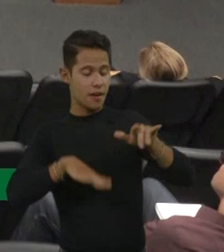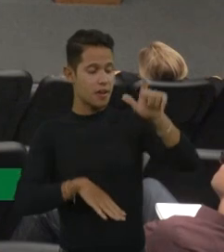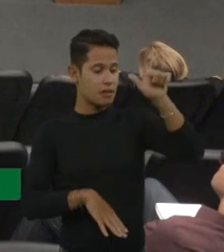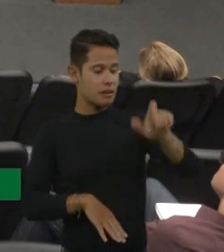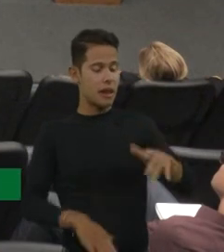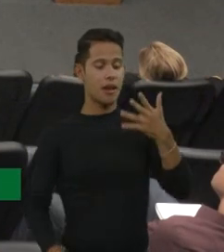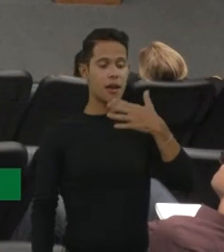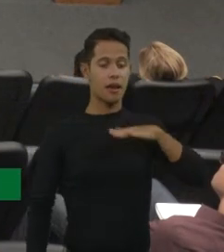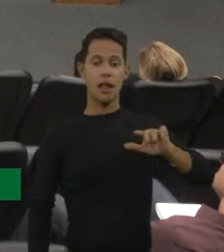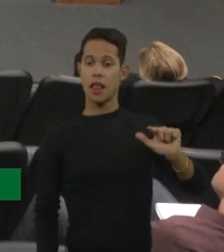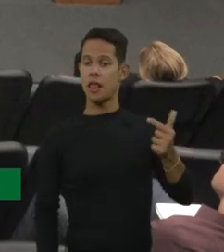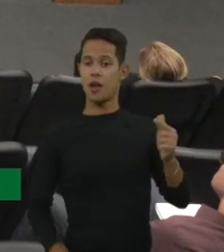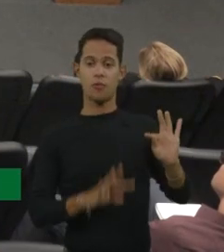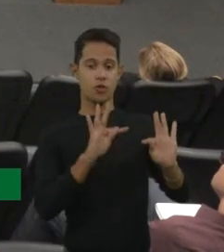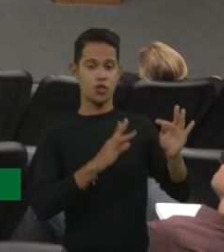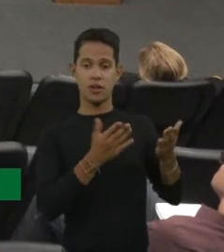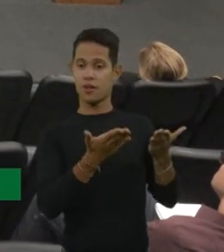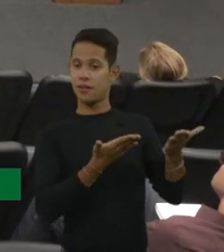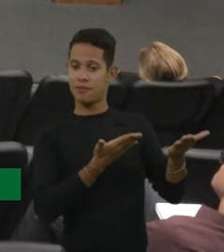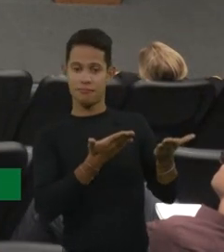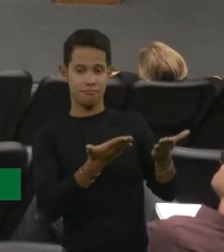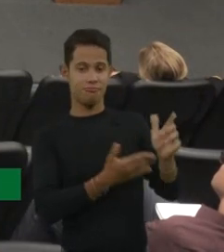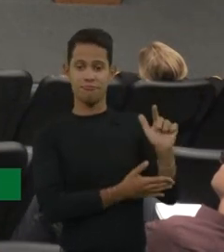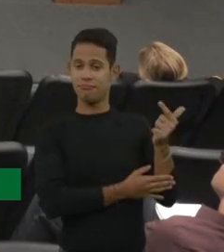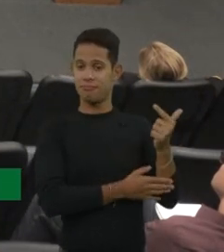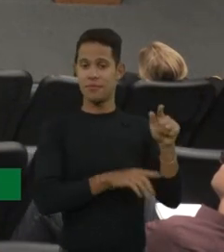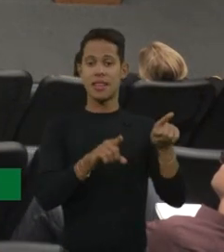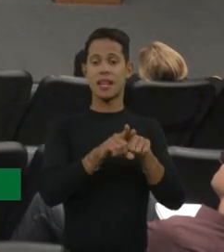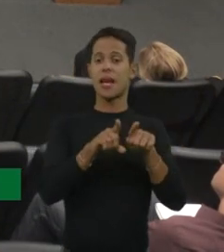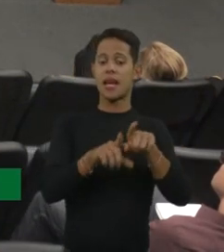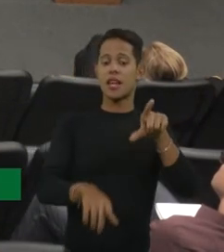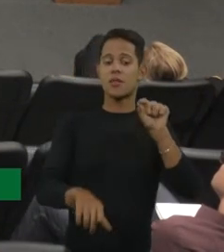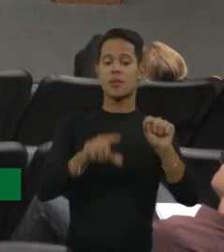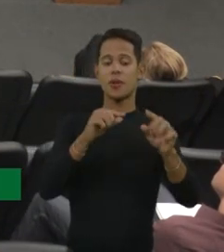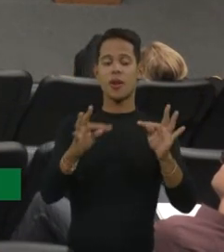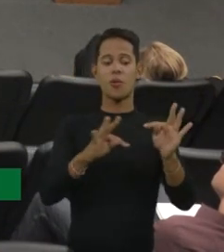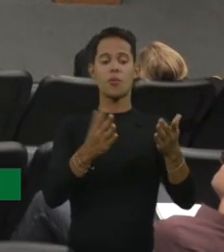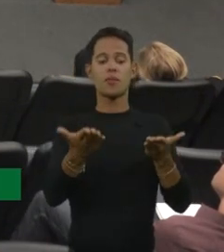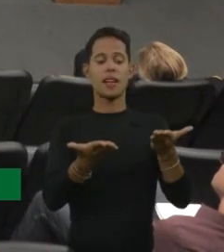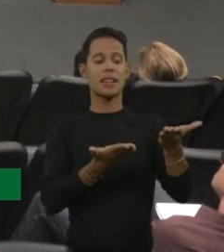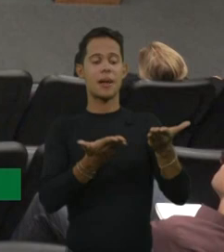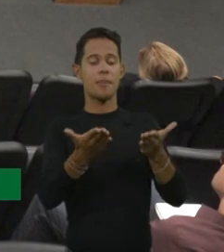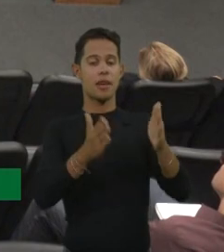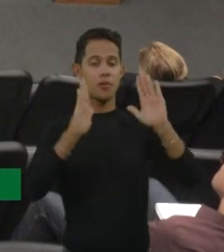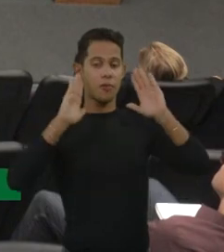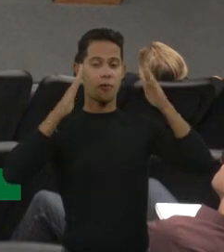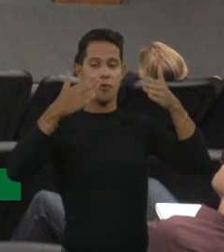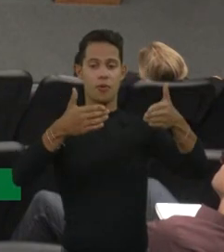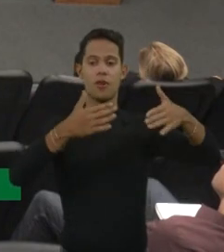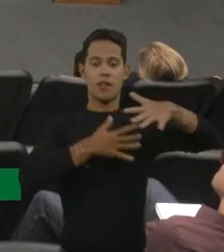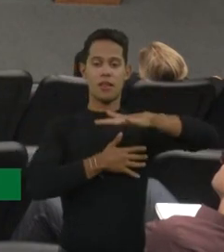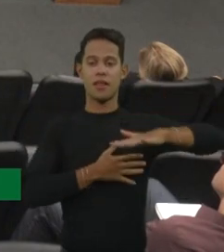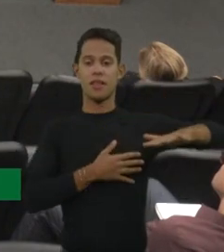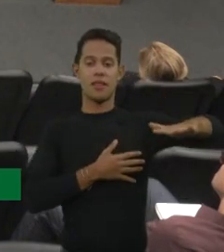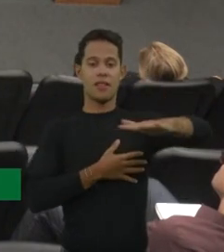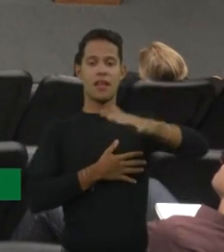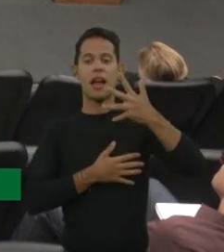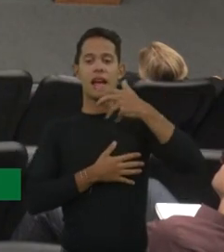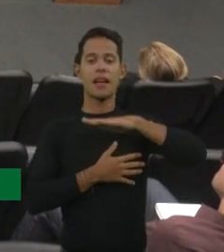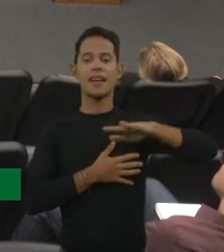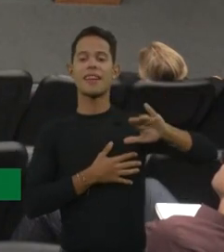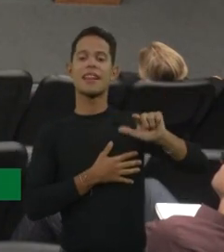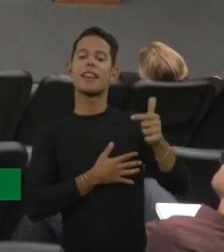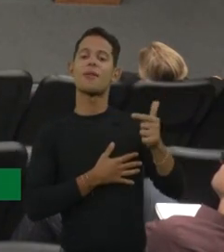tínhamos tratamento para oferecer, e era até optado por um tratamento paliativo de terminalidade, porque essas crianças não teriam uma qualidade